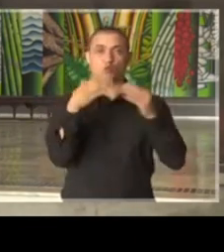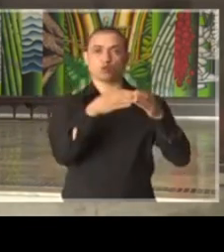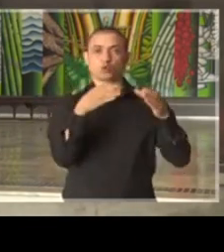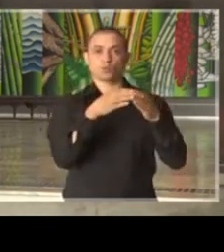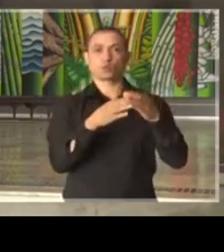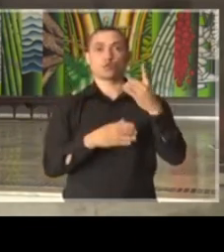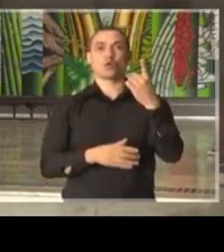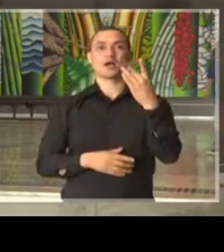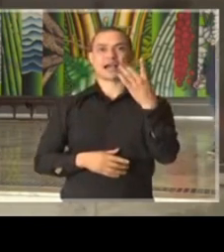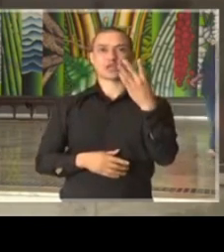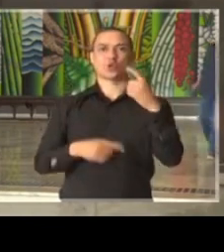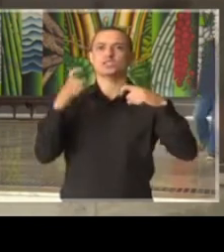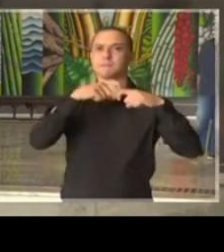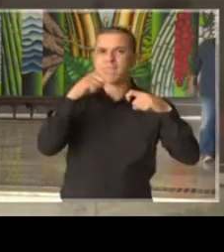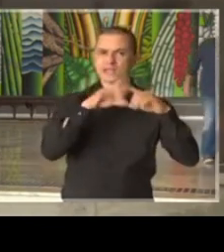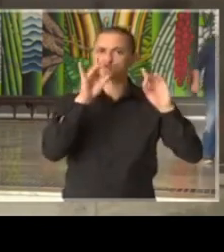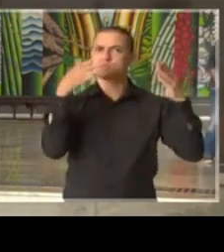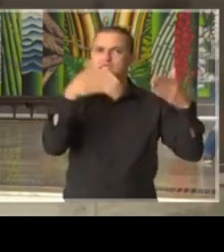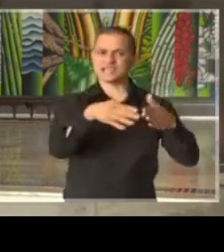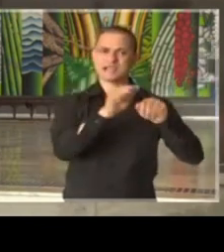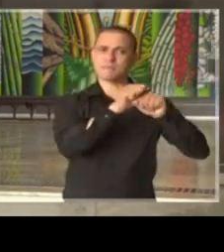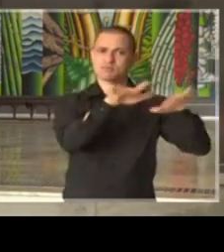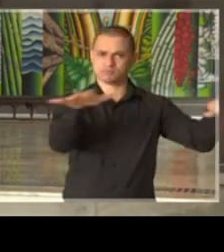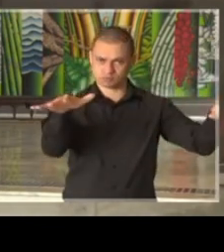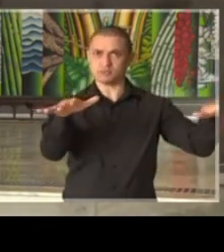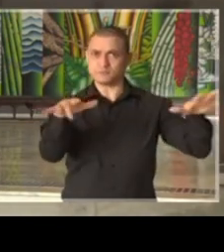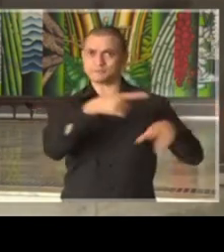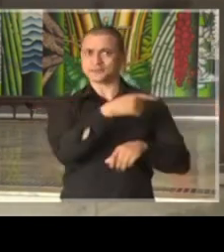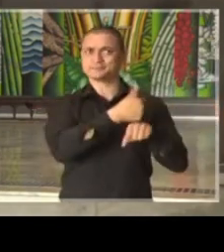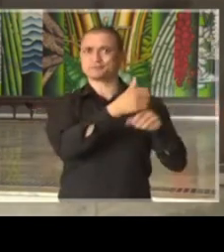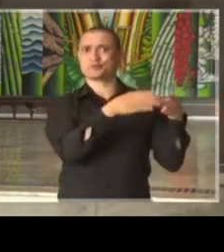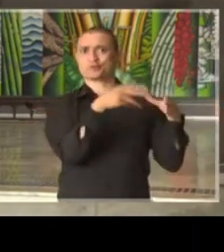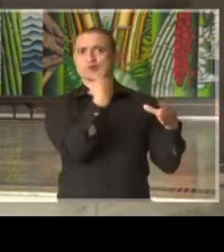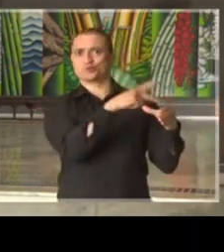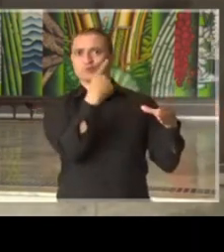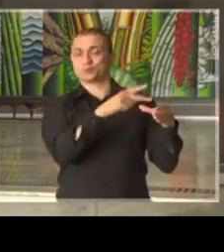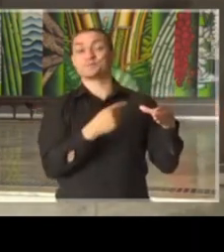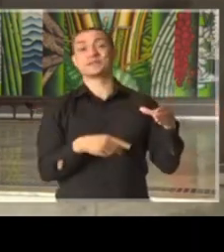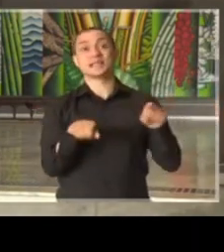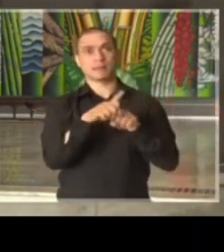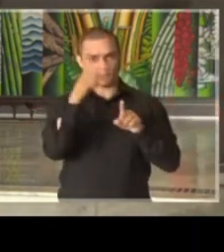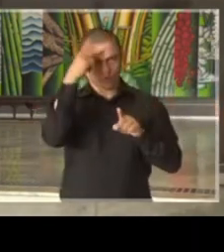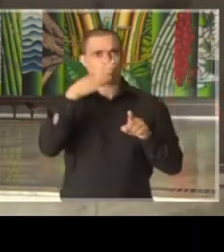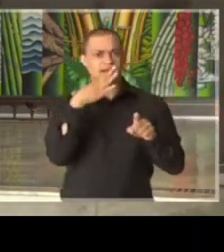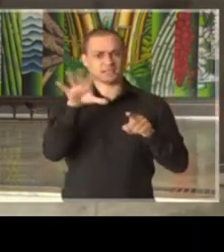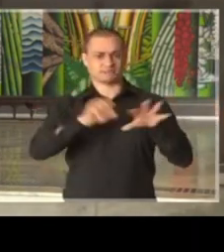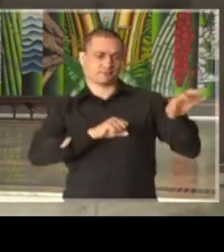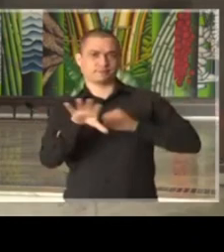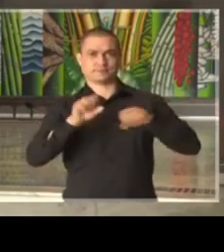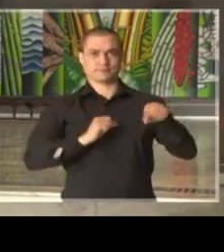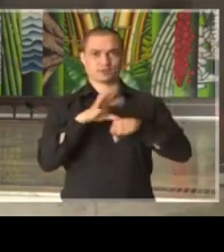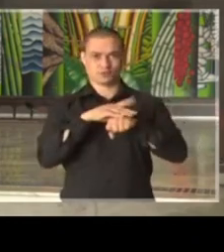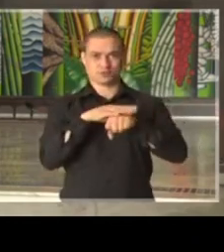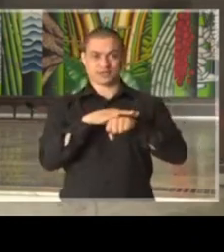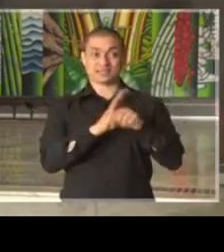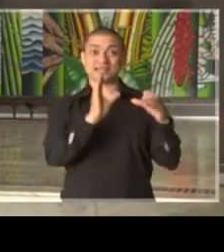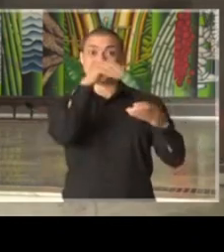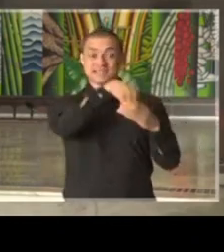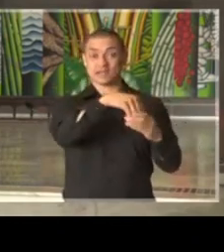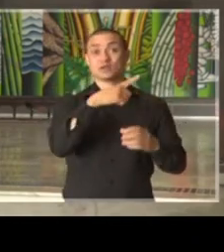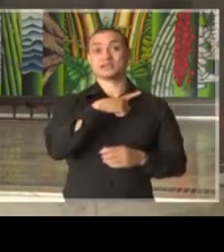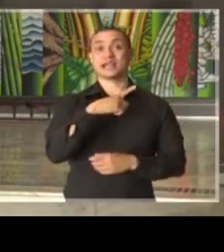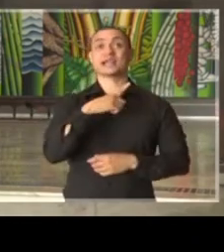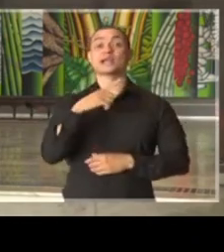médicos especialistas em epidemias e também em infectologia, do qual fazem parte